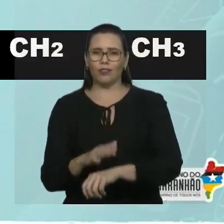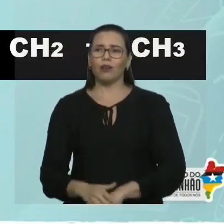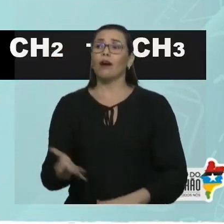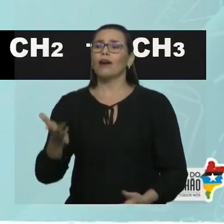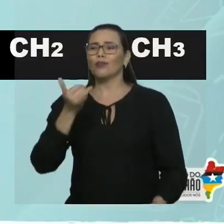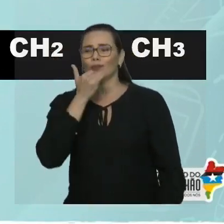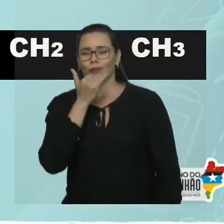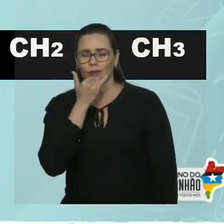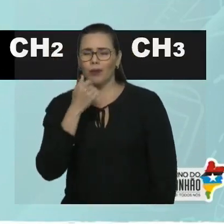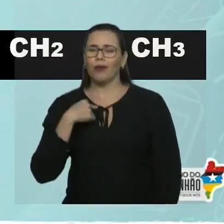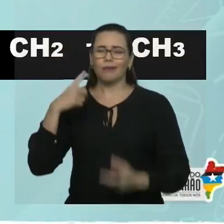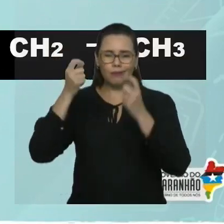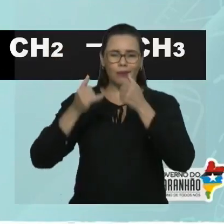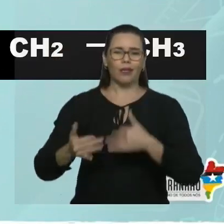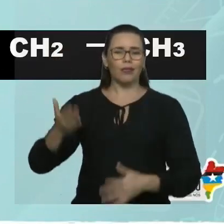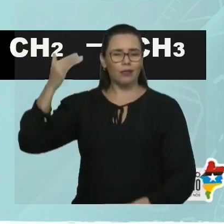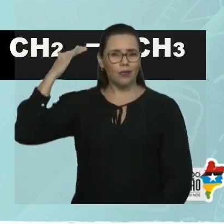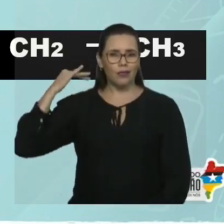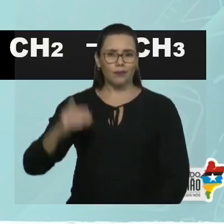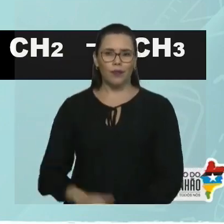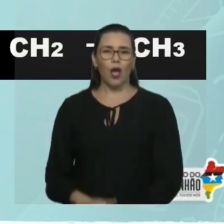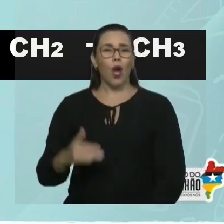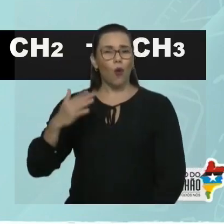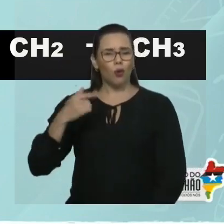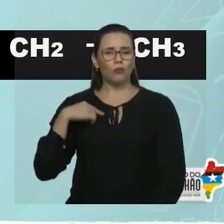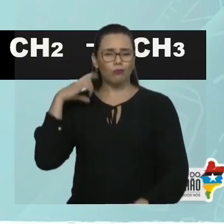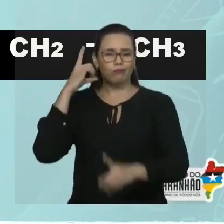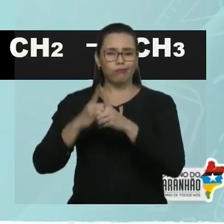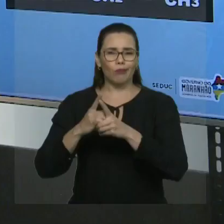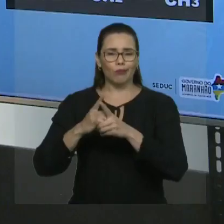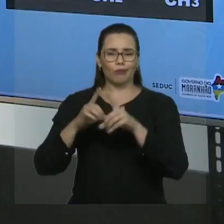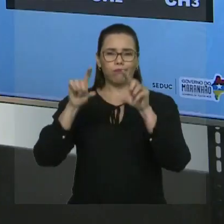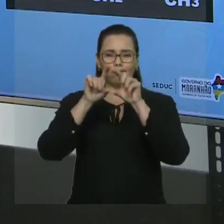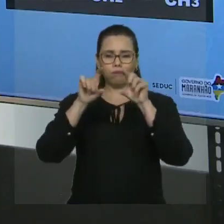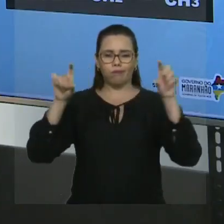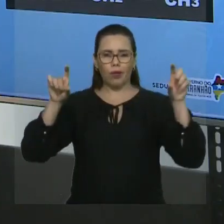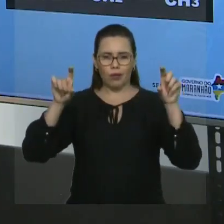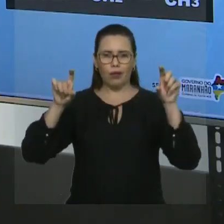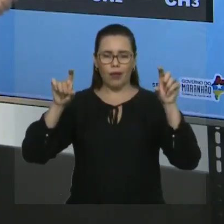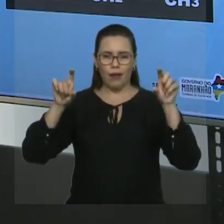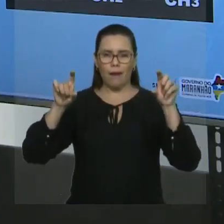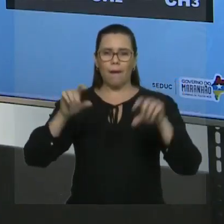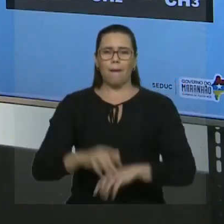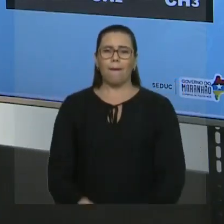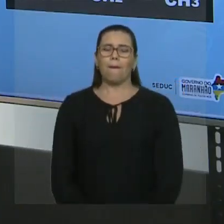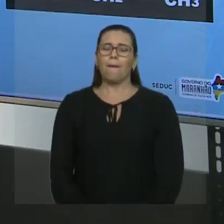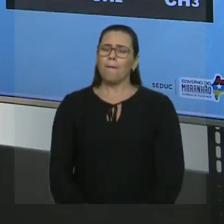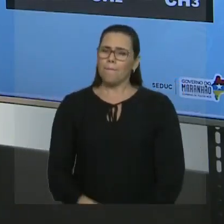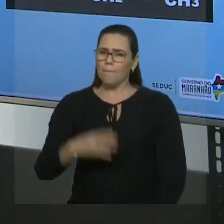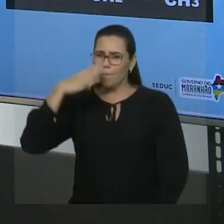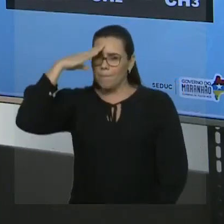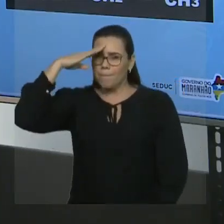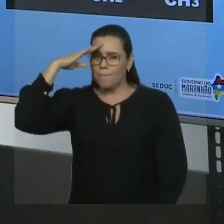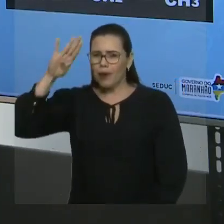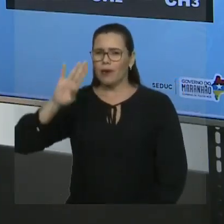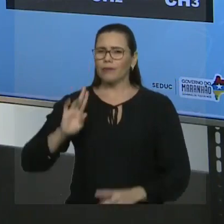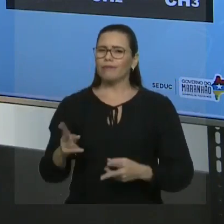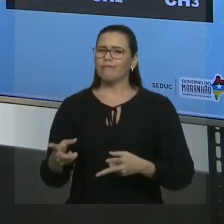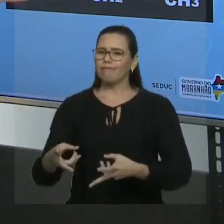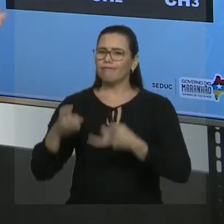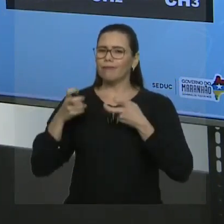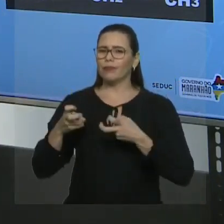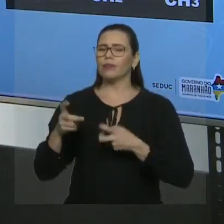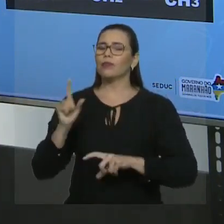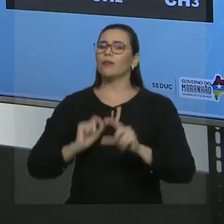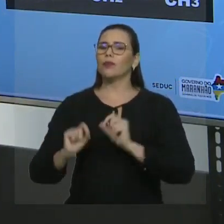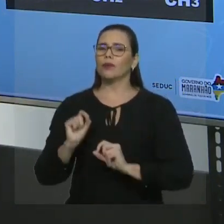Isso aqui eu já comentei já. Quando eu observo a cadeia principal, no exemplo anterior, que nós achamos a cadeia principal, perceba que na mesma hora, quando eu